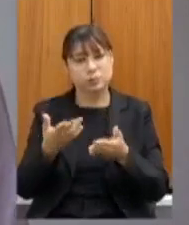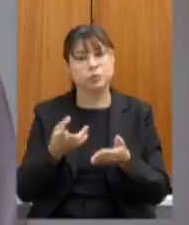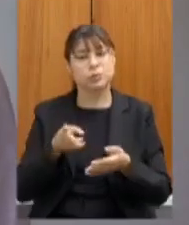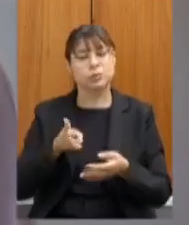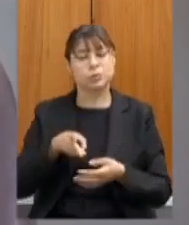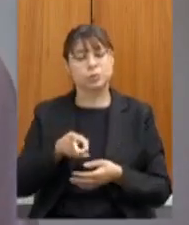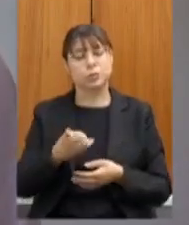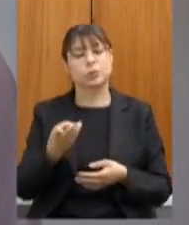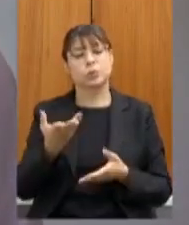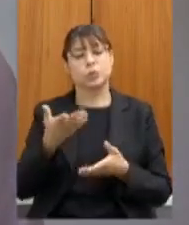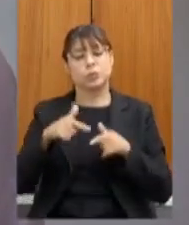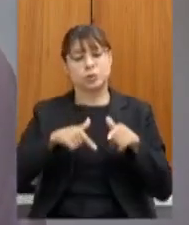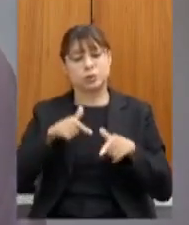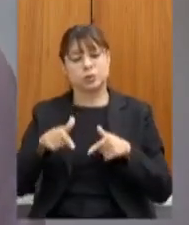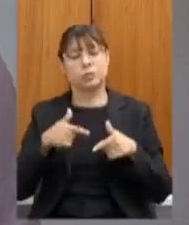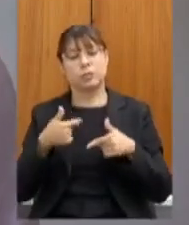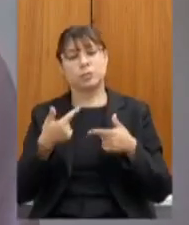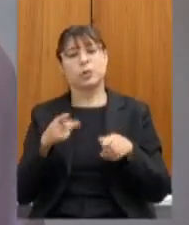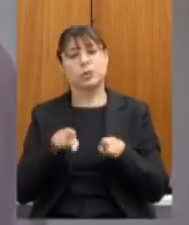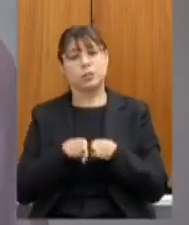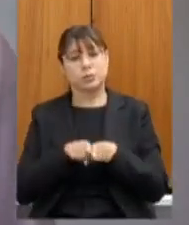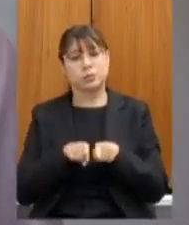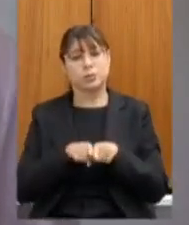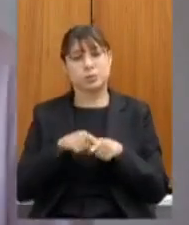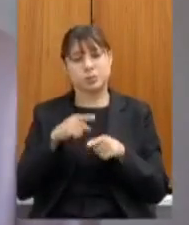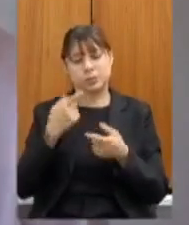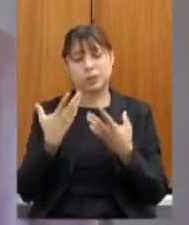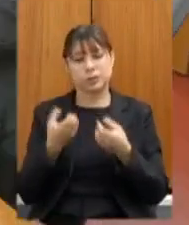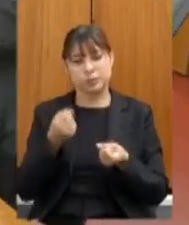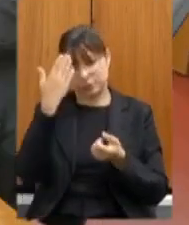feito e fazer valer a confiança muito obrigado